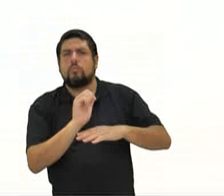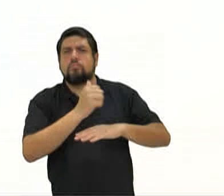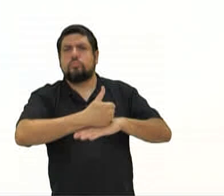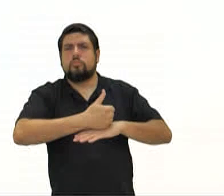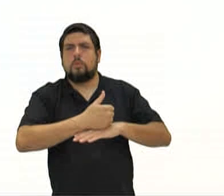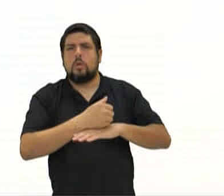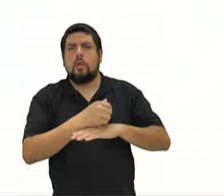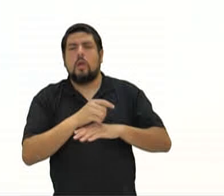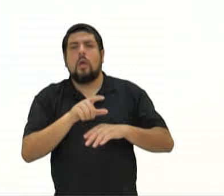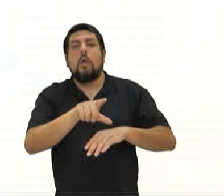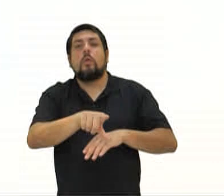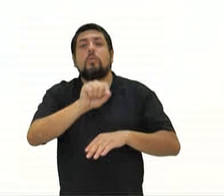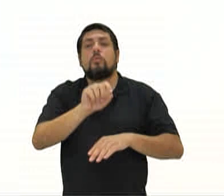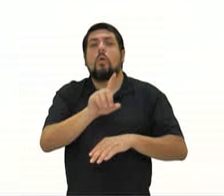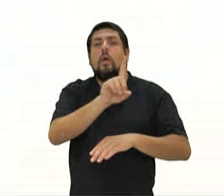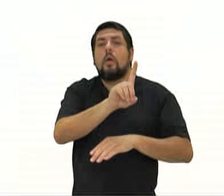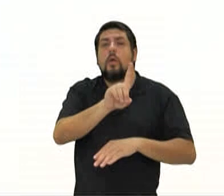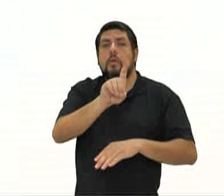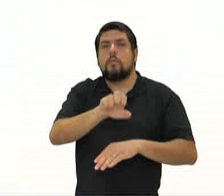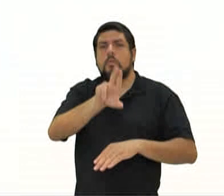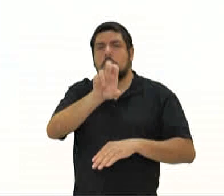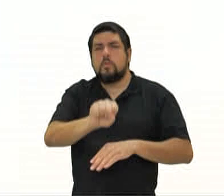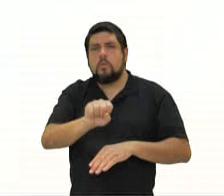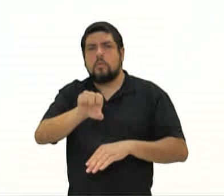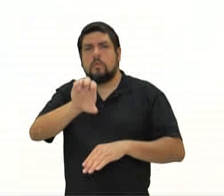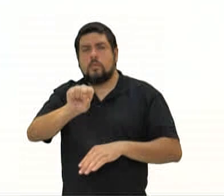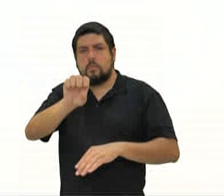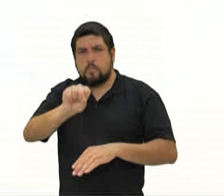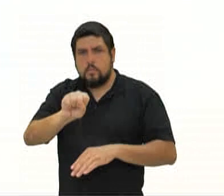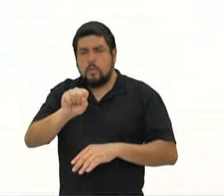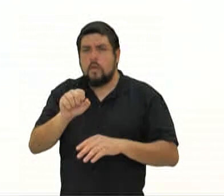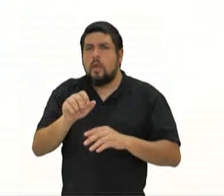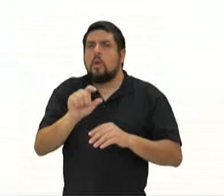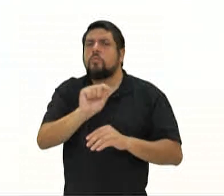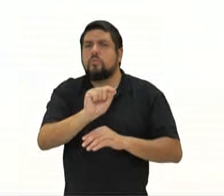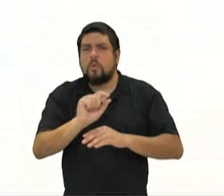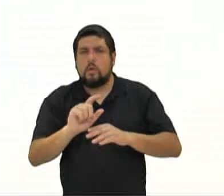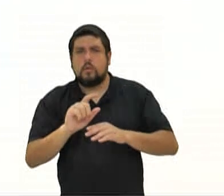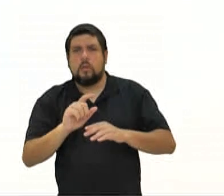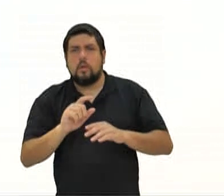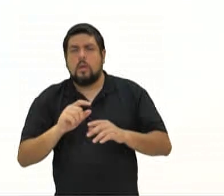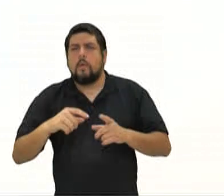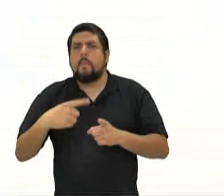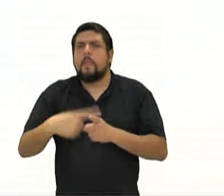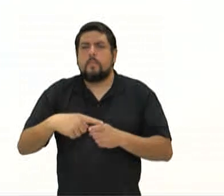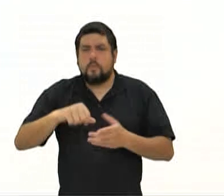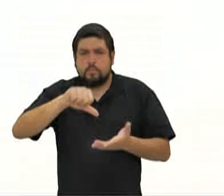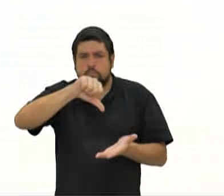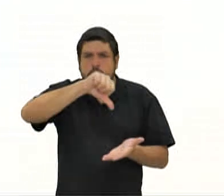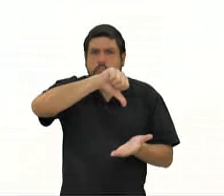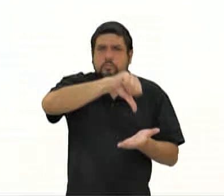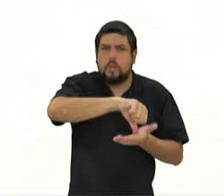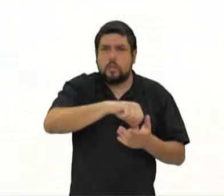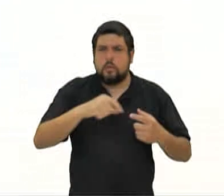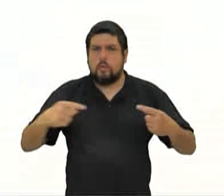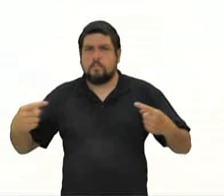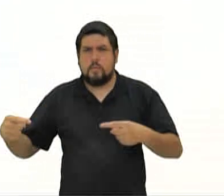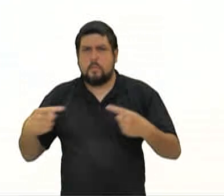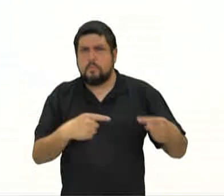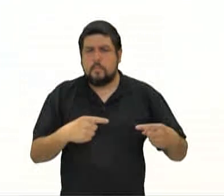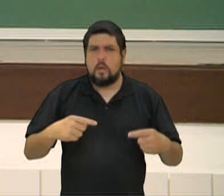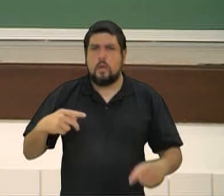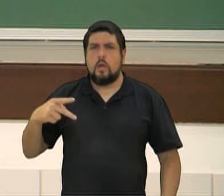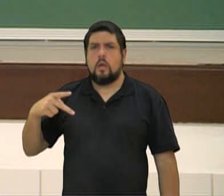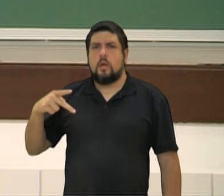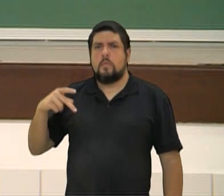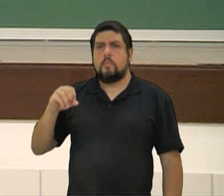deuses protetores da cidade. Tem até uma lenda que explica por que Atenas e não Poseidon havia uma disputa, foi a patrona